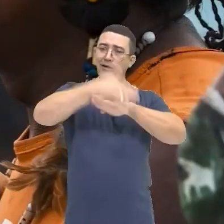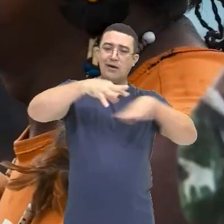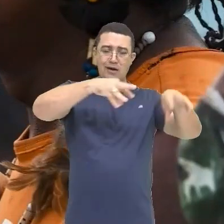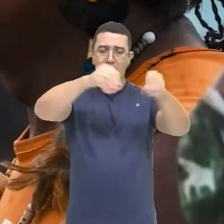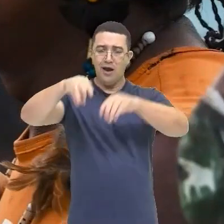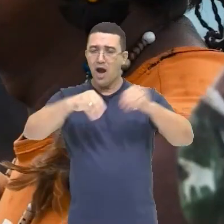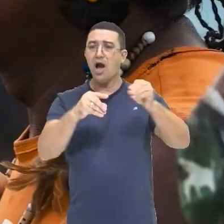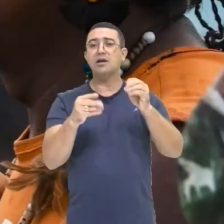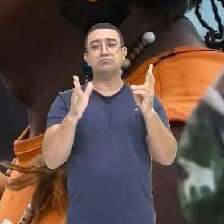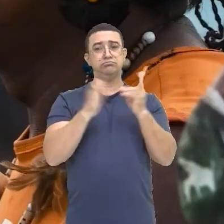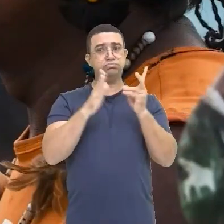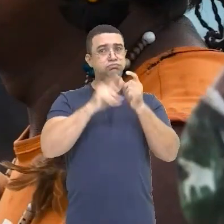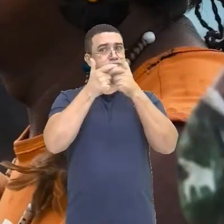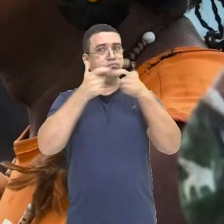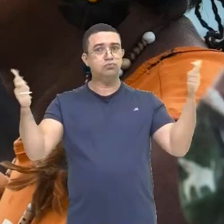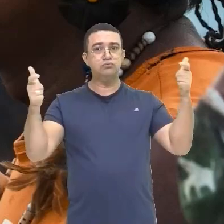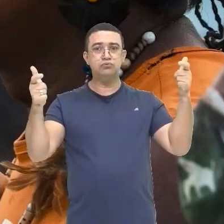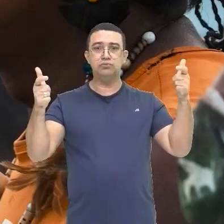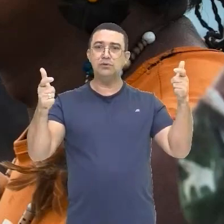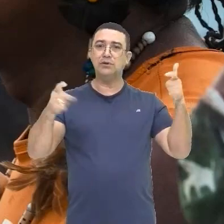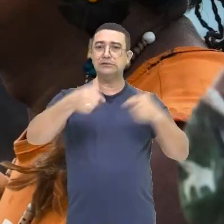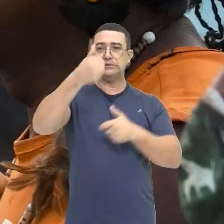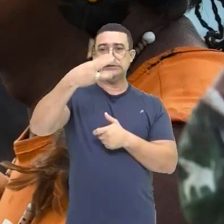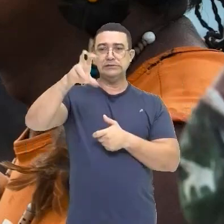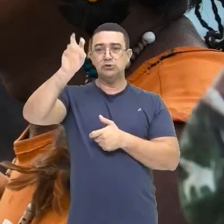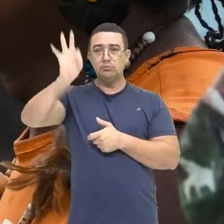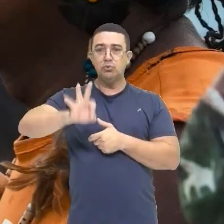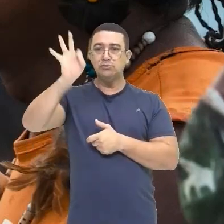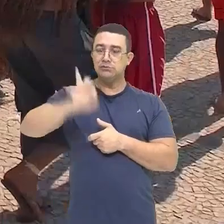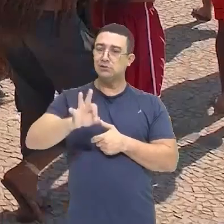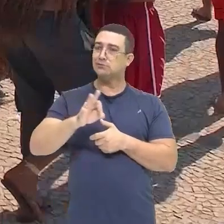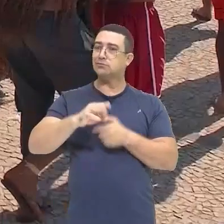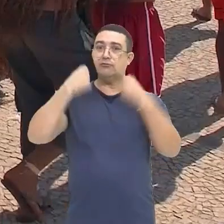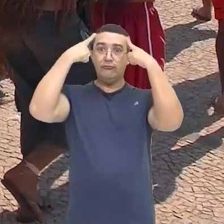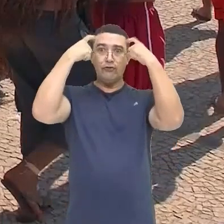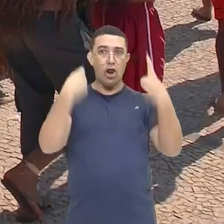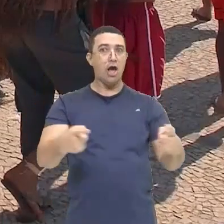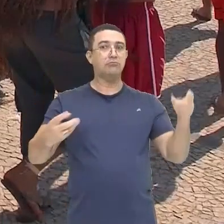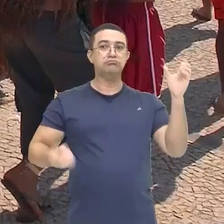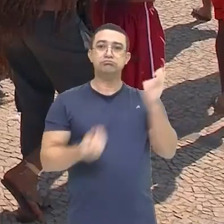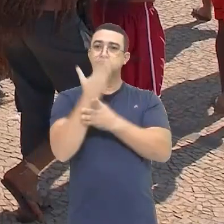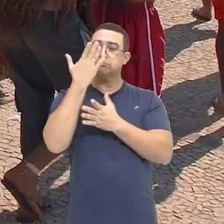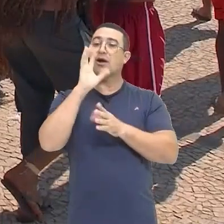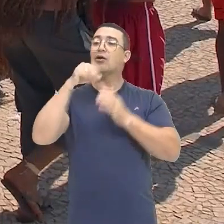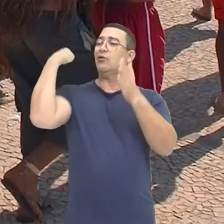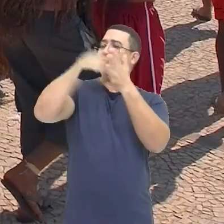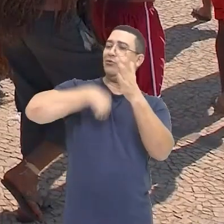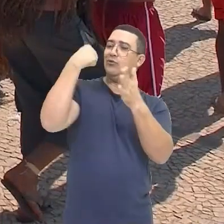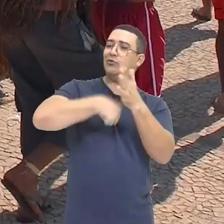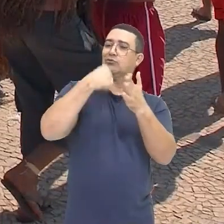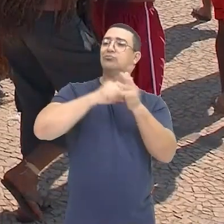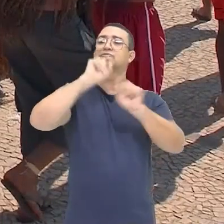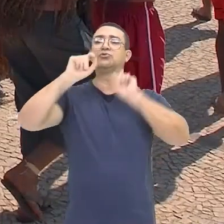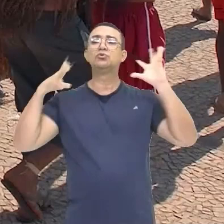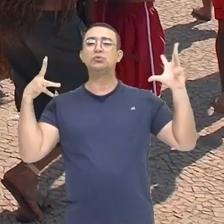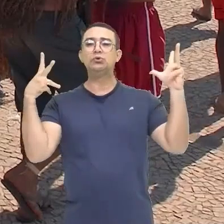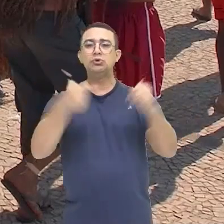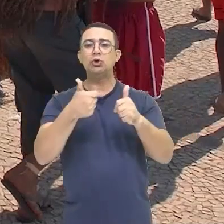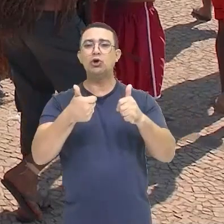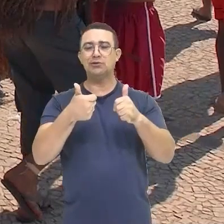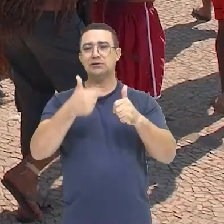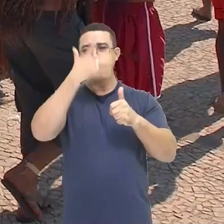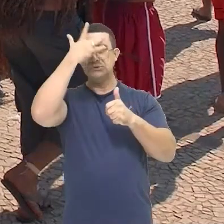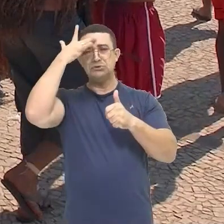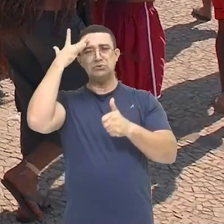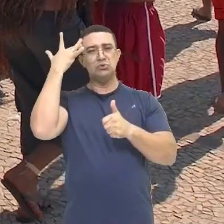Cresceram 135% E a violência Contra eles dobrou Agora nos resta Lutar bravamente Para que todo o massacre A